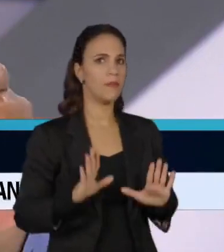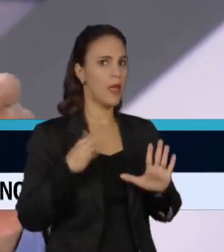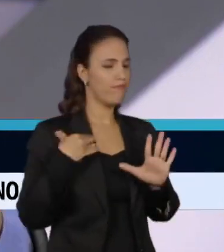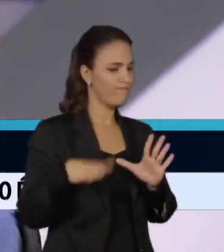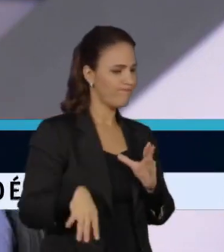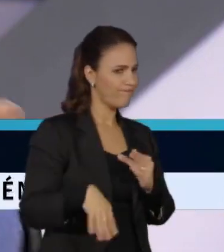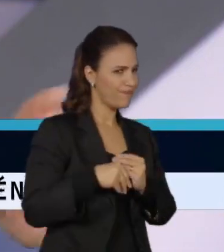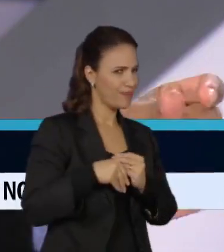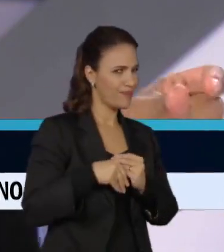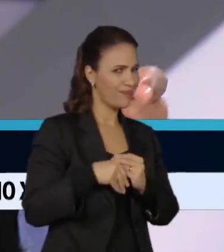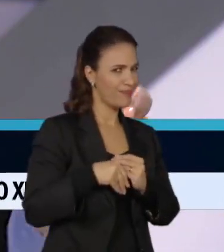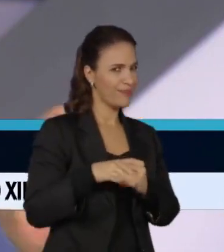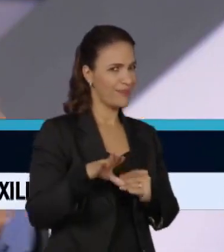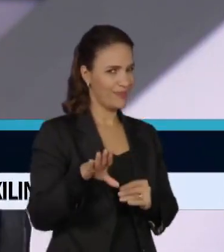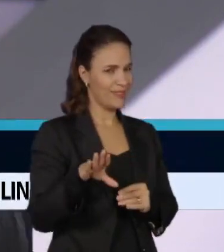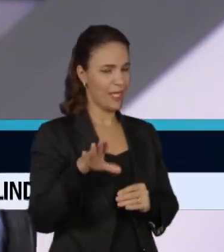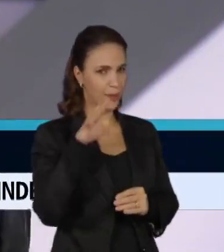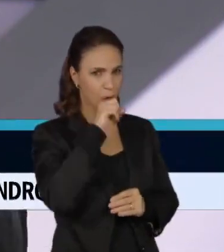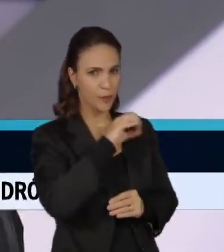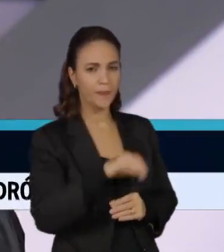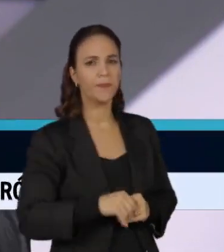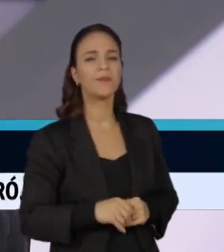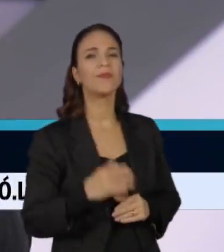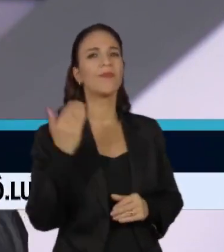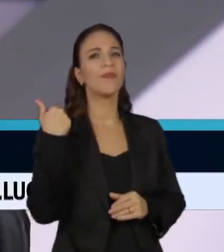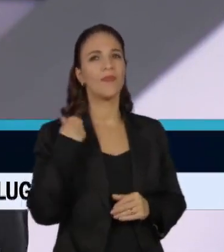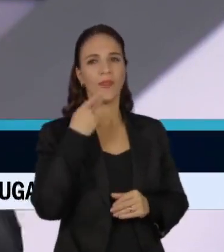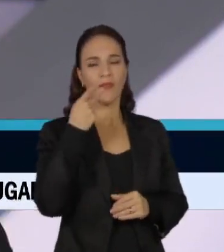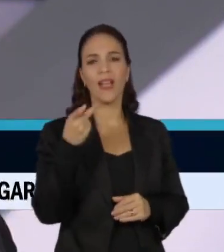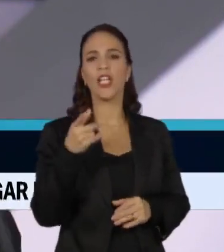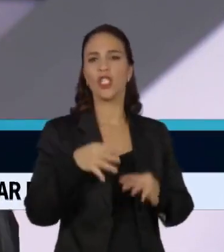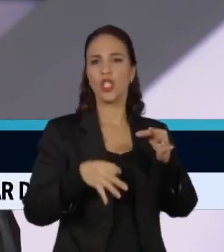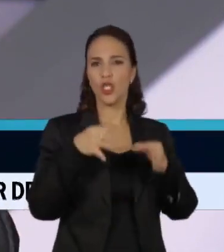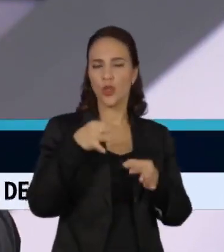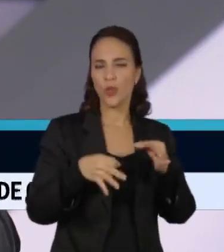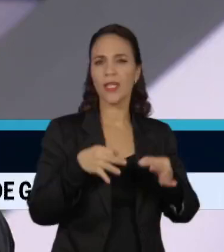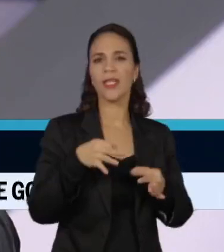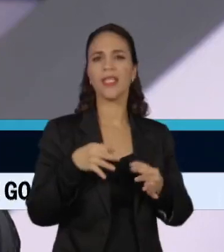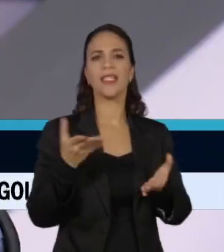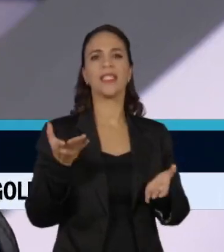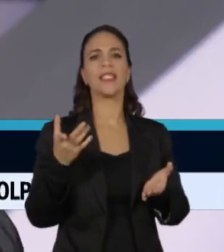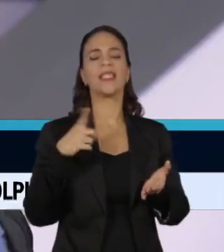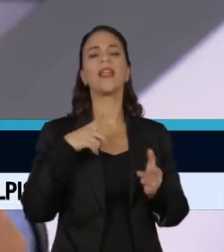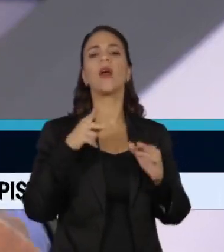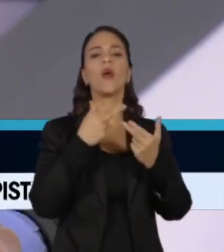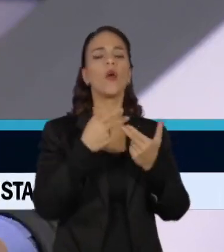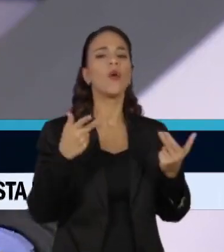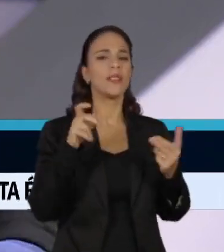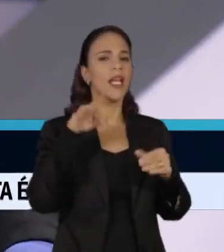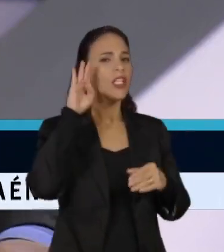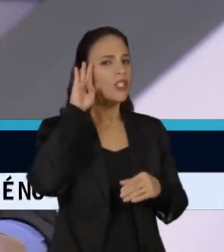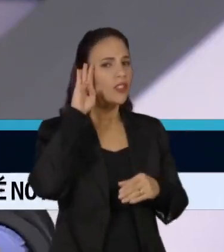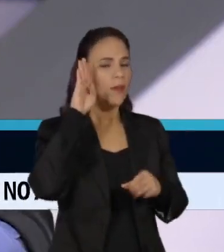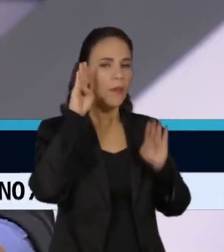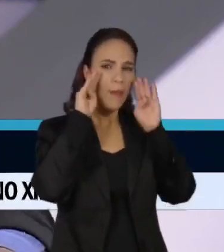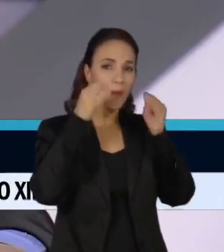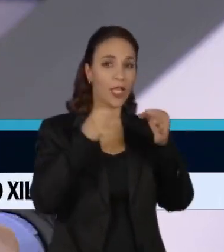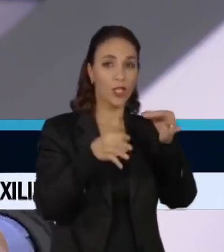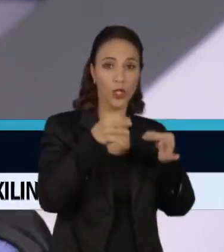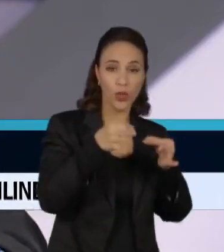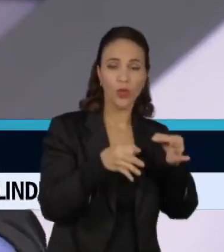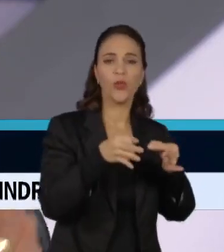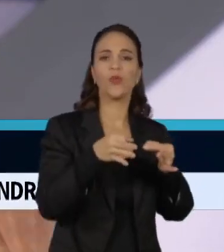um destaque. Quando eu me referi a juiz promotor, eu estou me referindo mais diretamente aos juízes